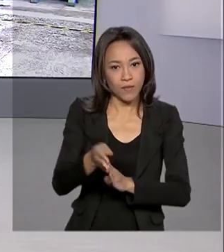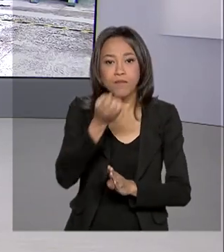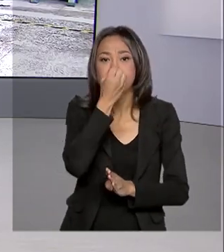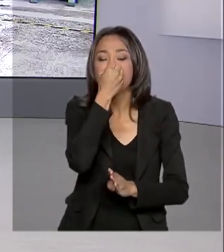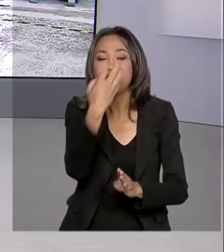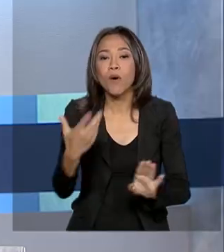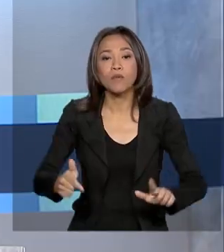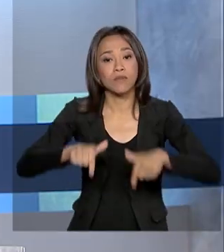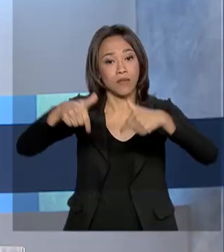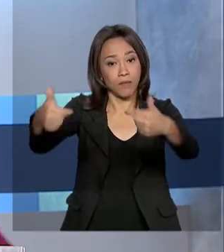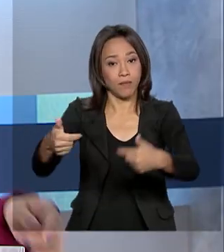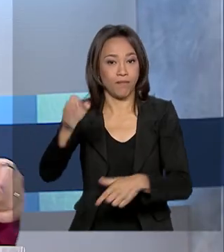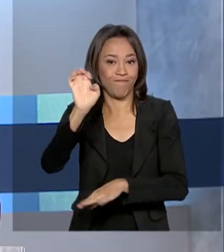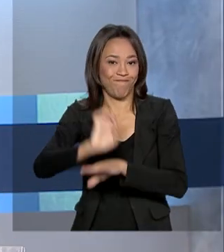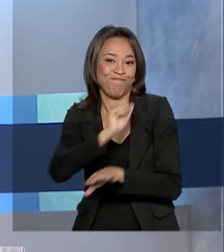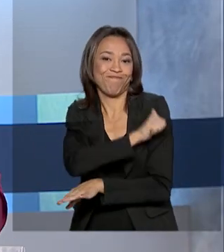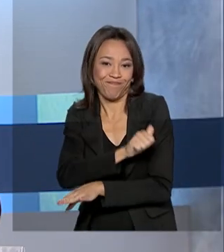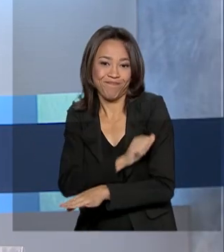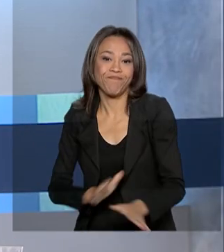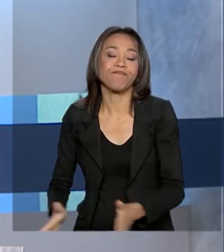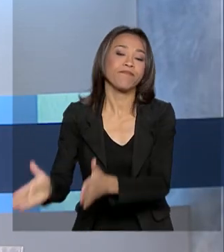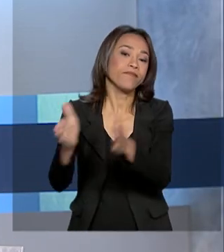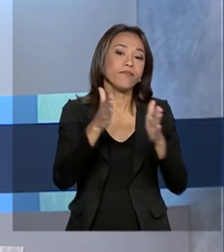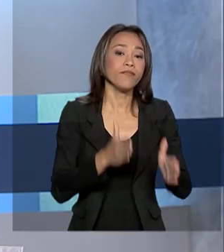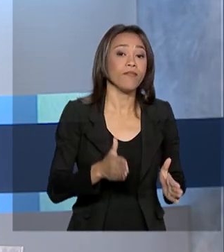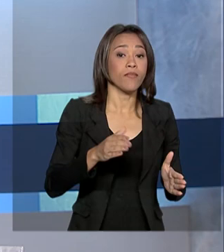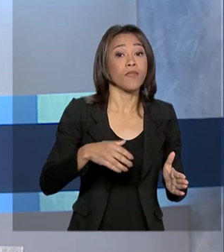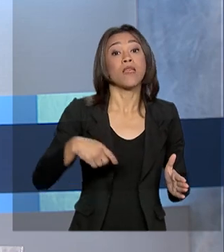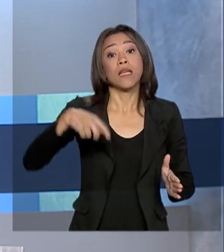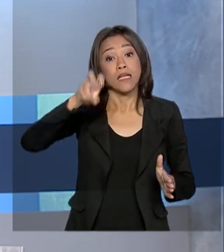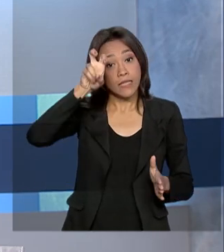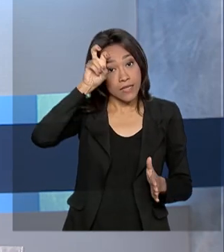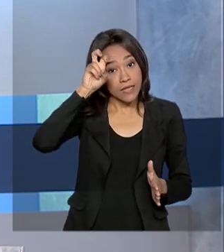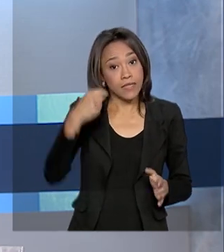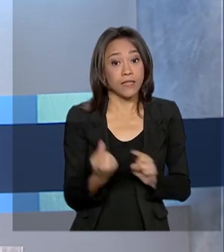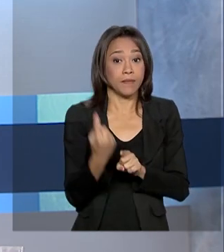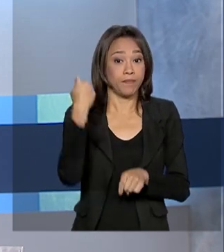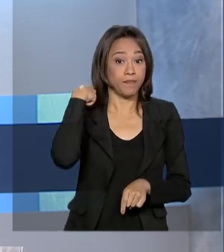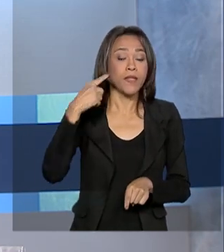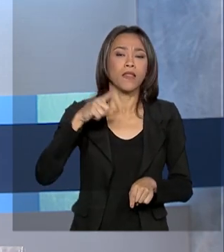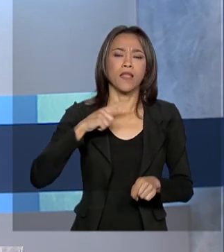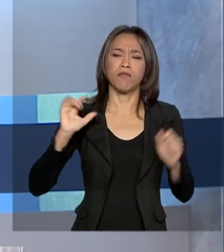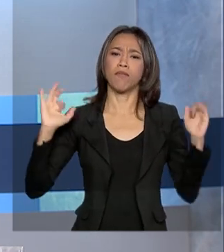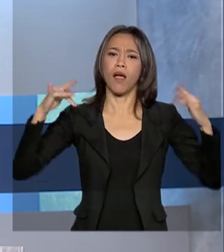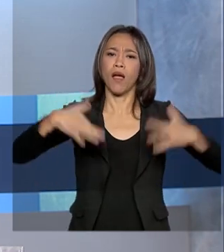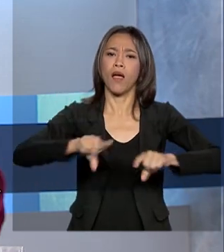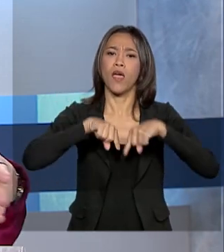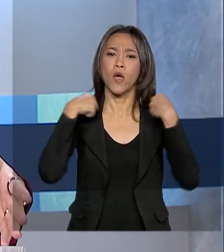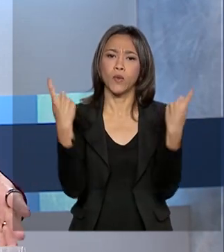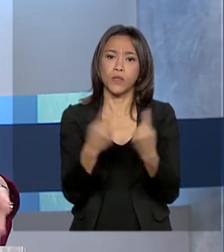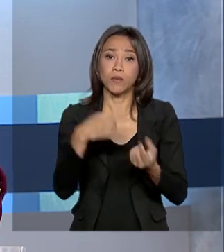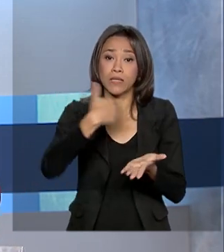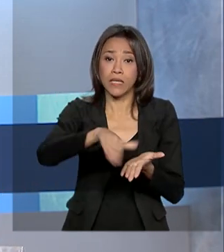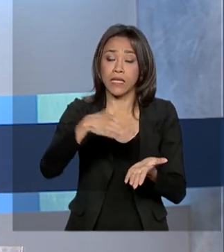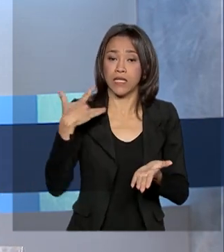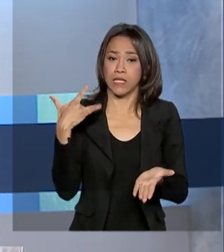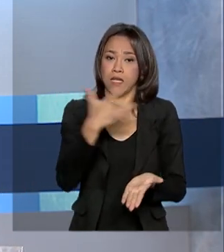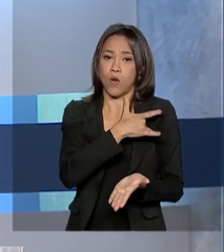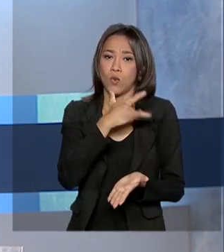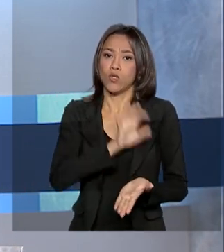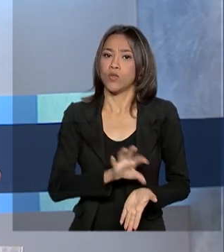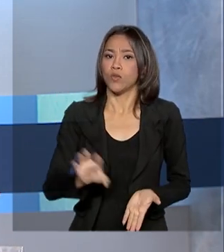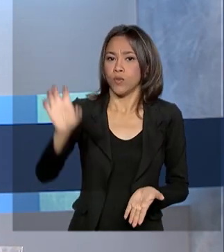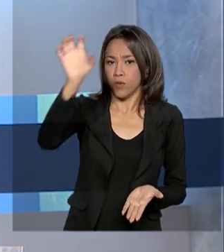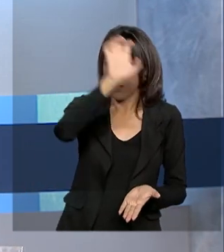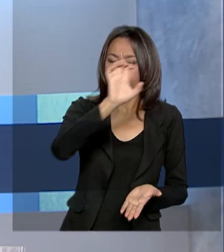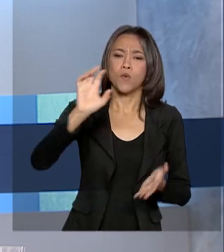trabalho para você aí no Rio. E nesta quinta-feira, o ministro Mandetta se reuniu com os secretários de saúde de todo o país para falar